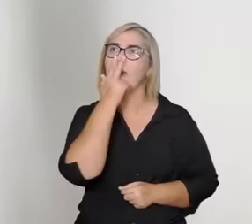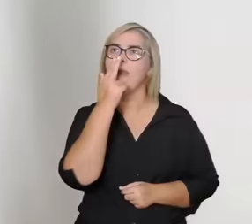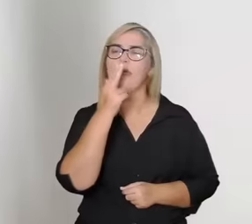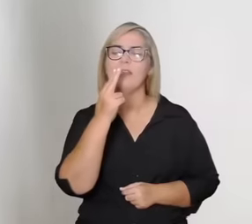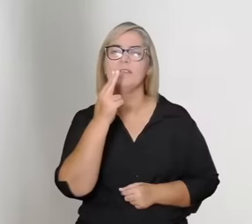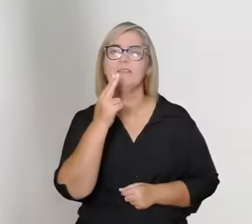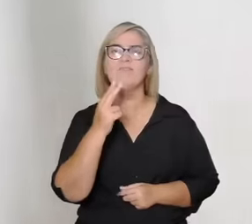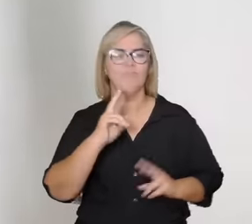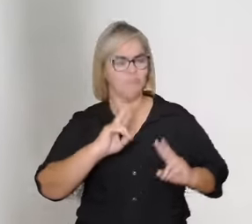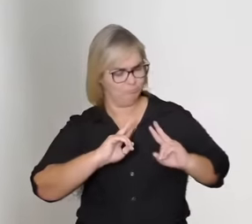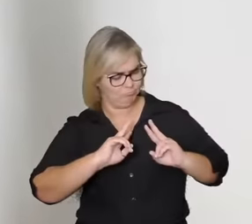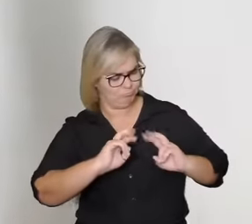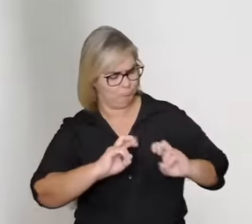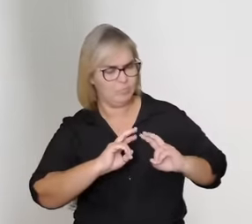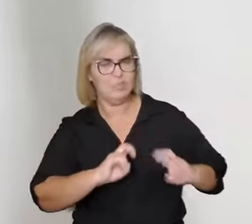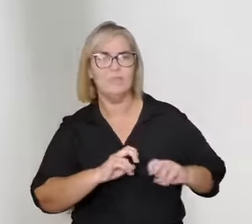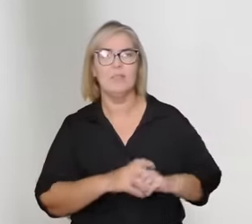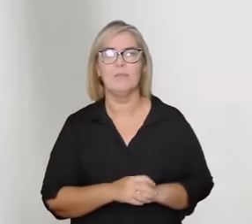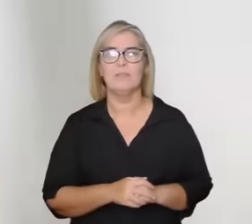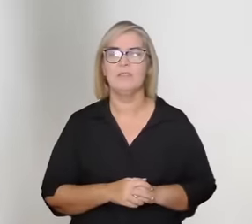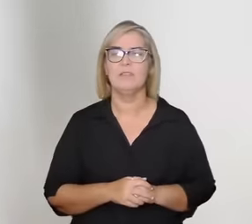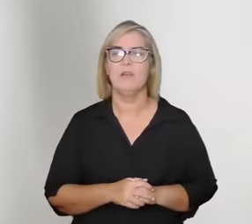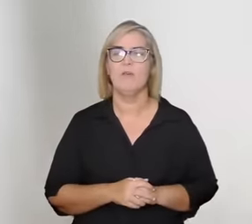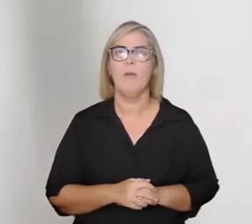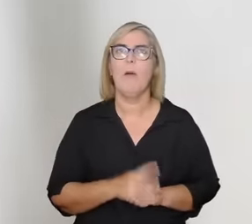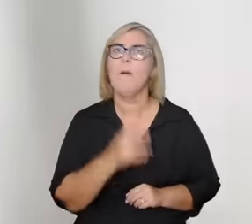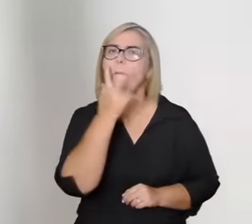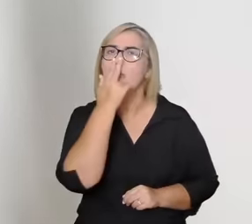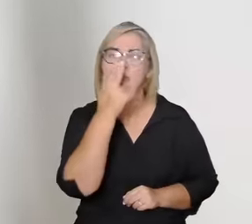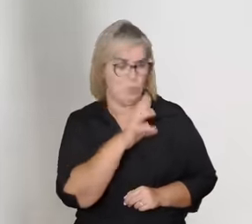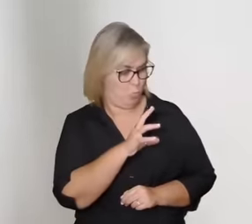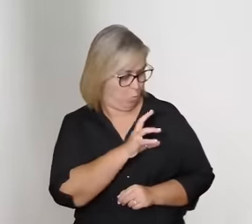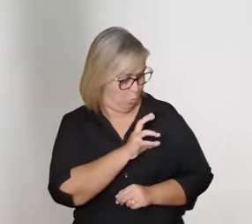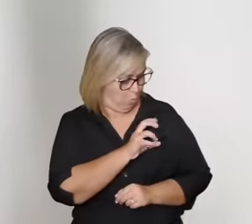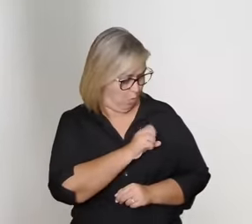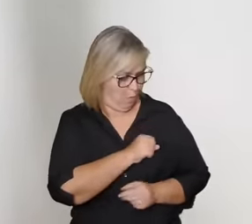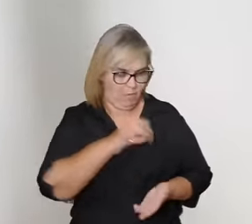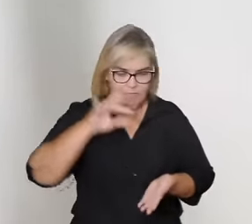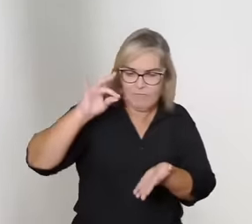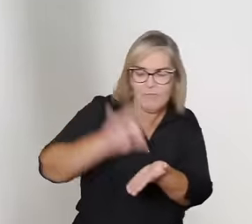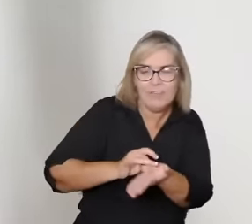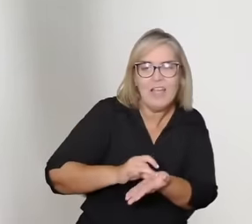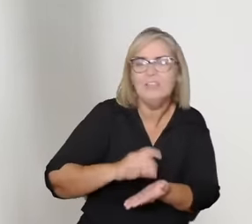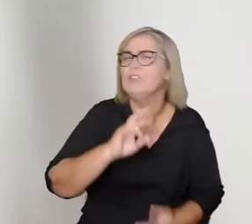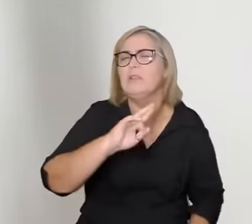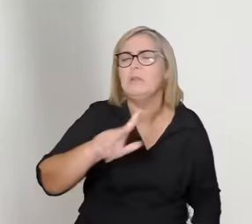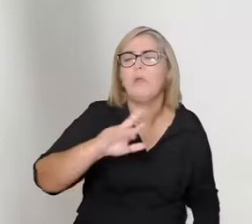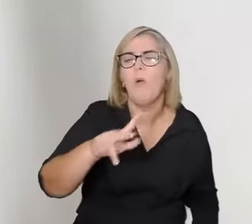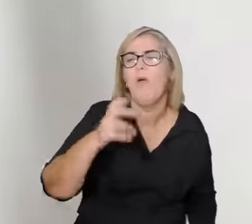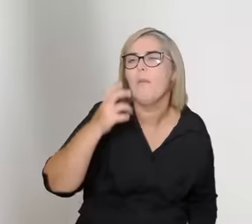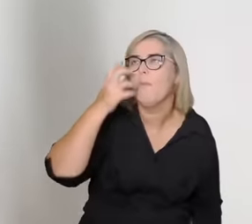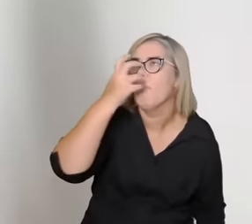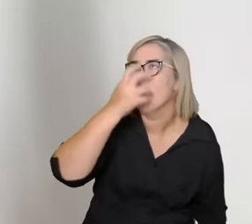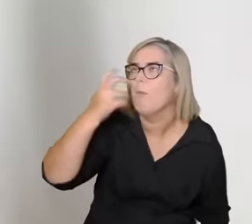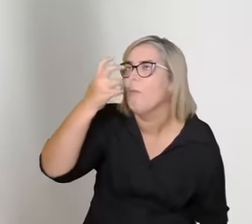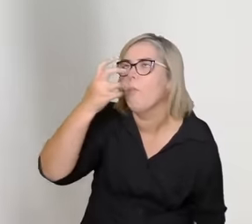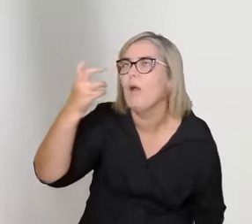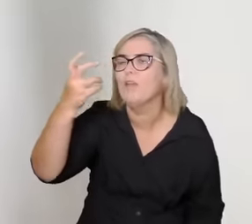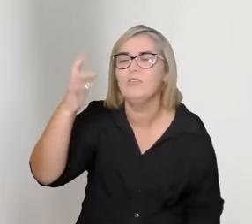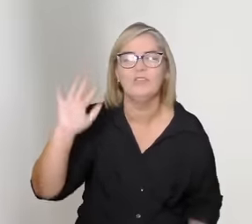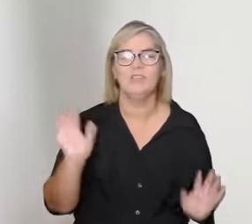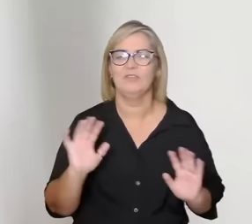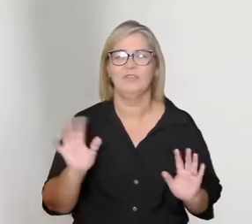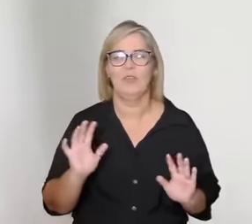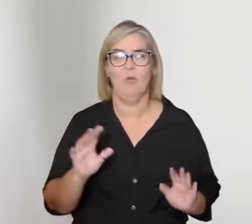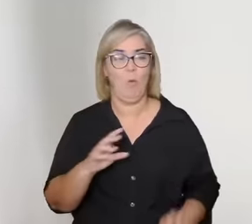amor não está na ordem de se apaixonar e viver esse amor de forma que nos segue mas